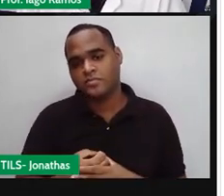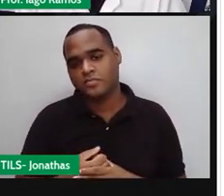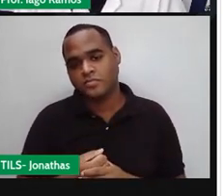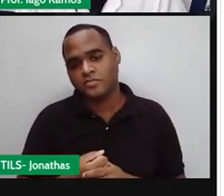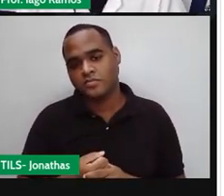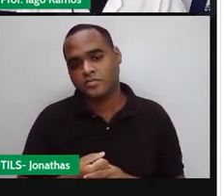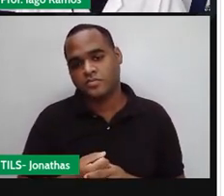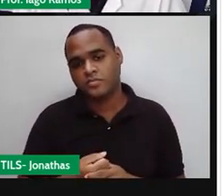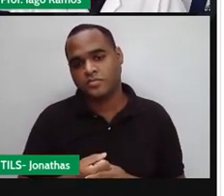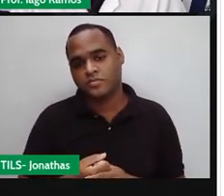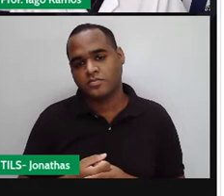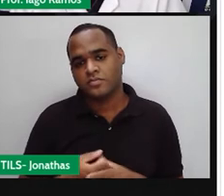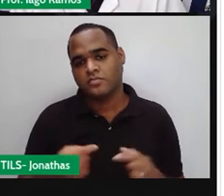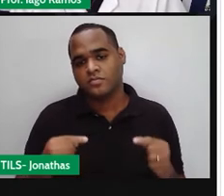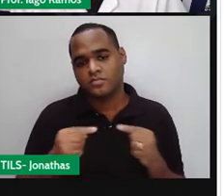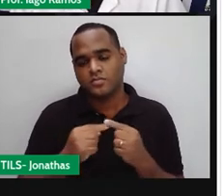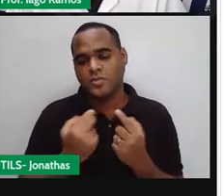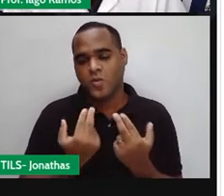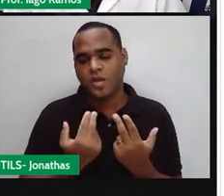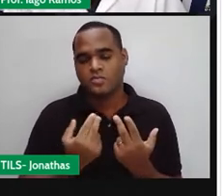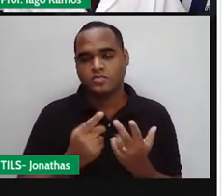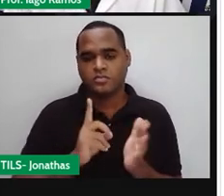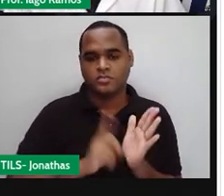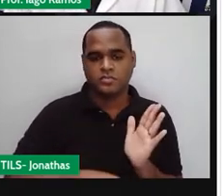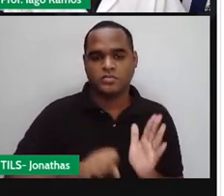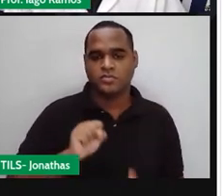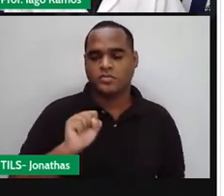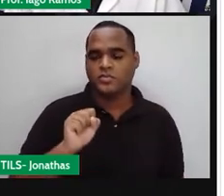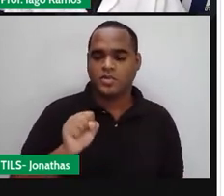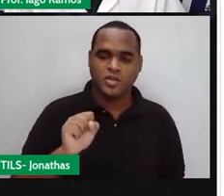é igual a menos oito.